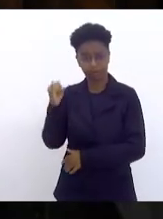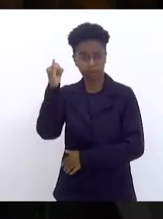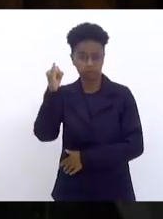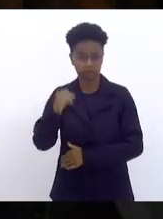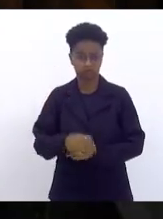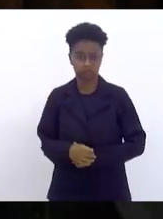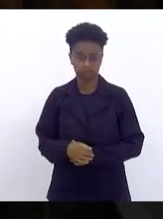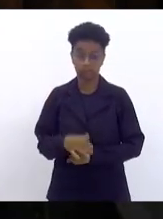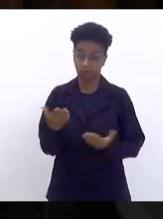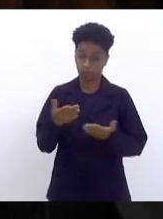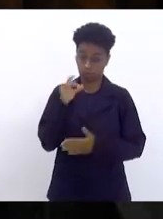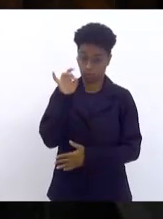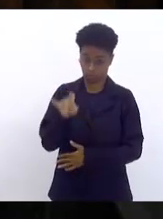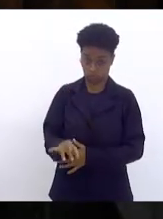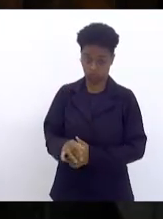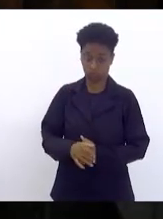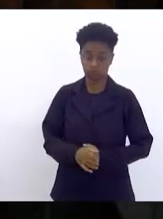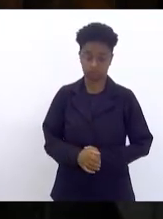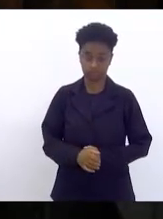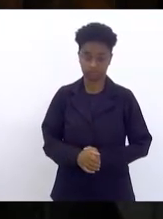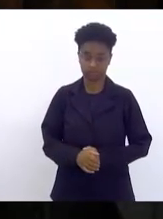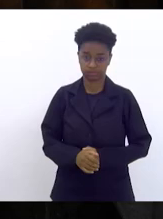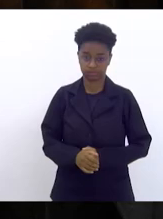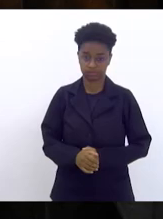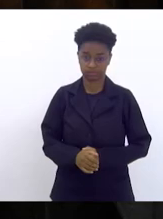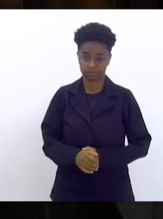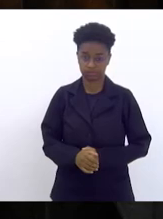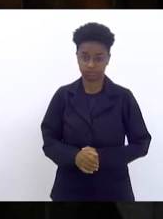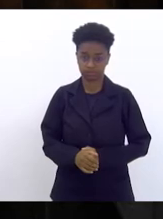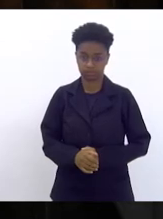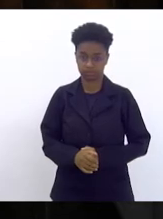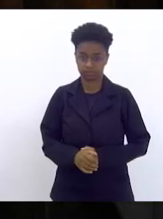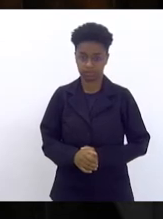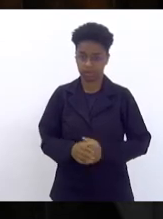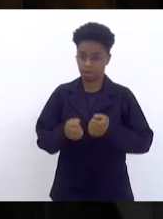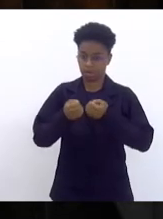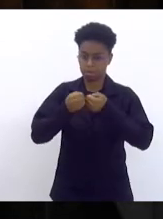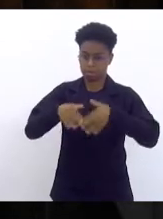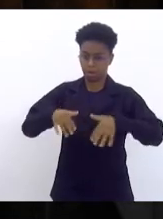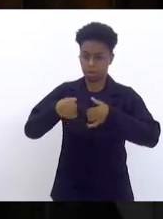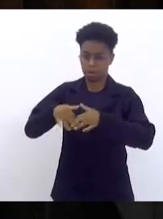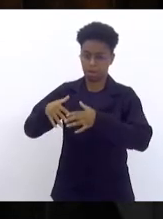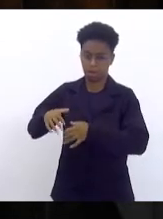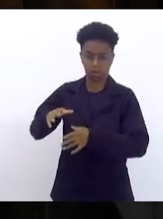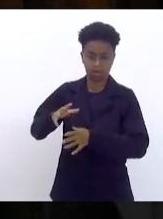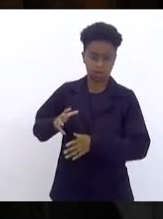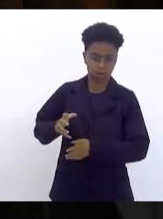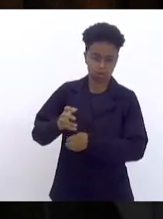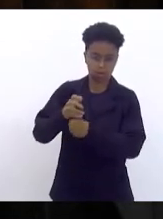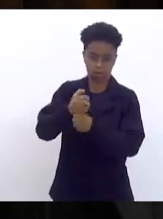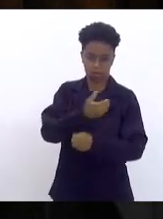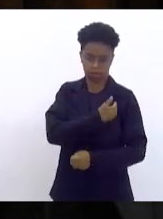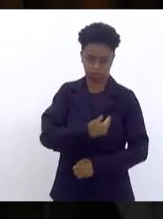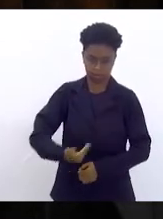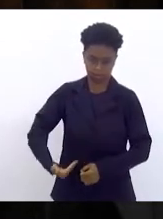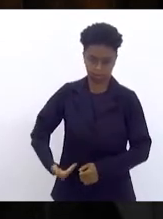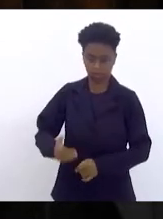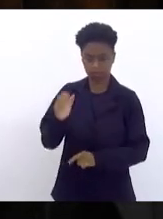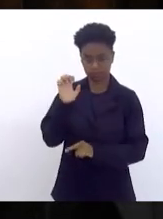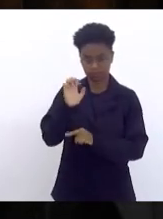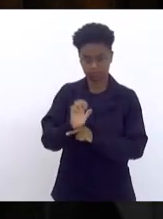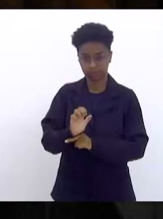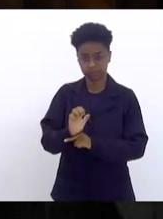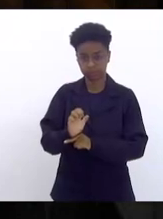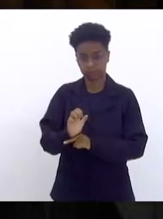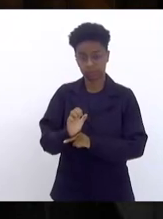E, por último, senhor presidente, esse desmantelamento das contas públicas do Estado deve